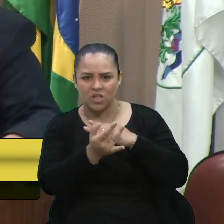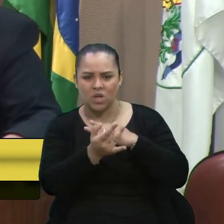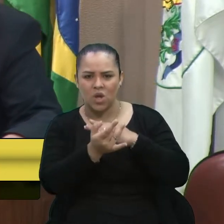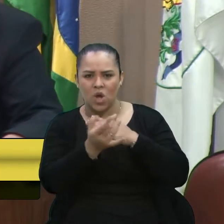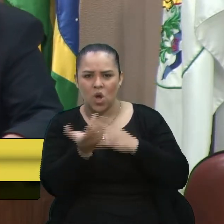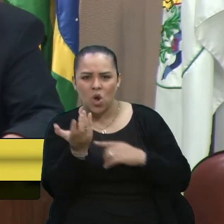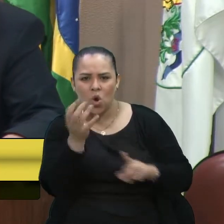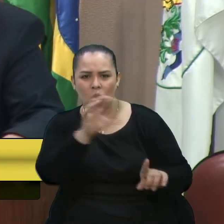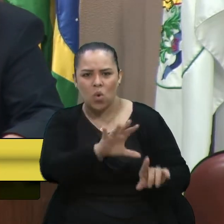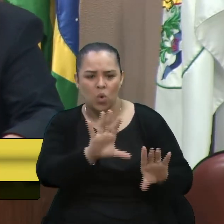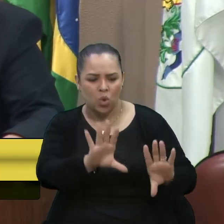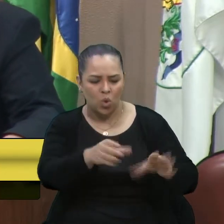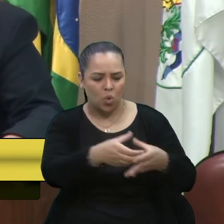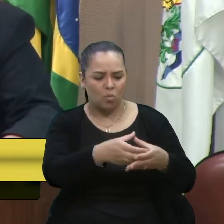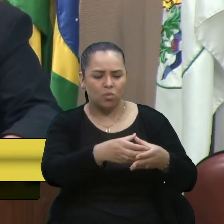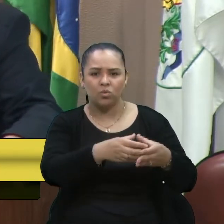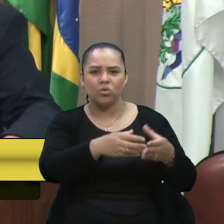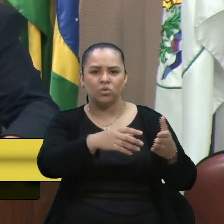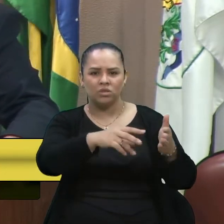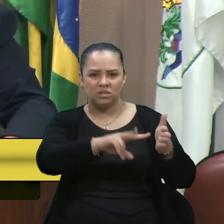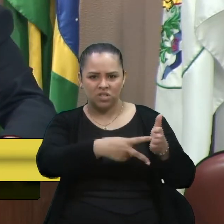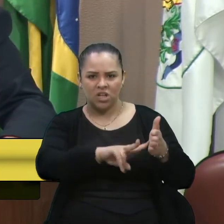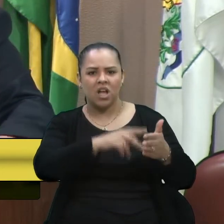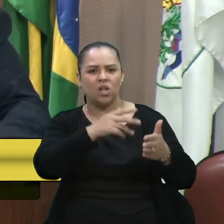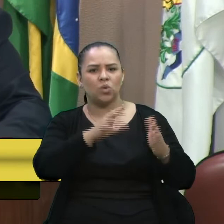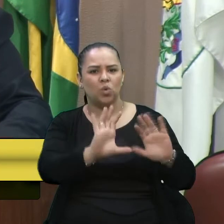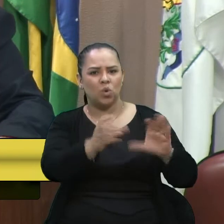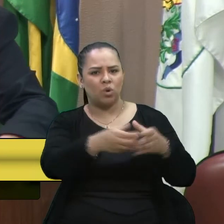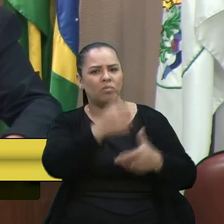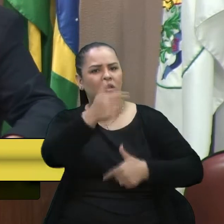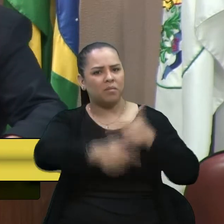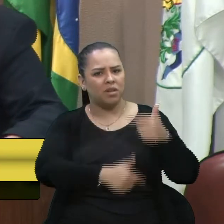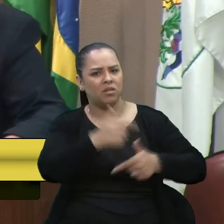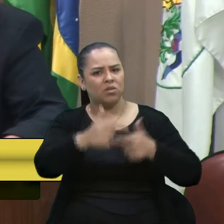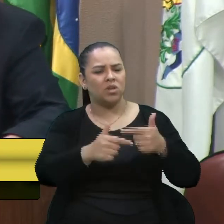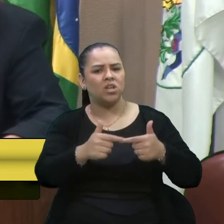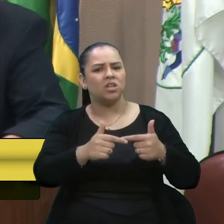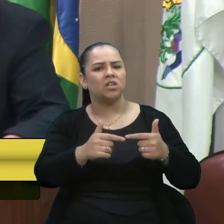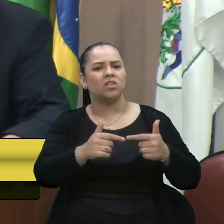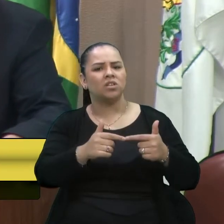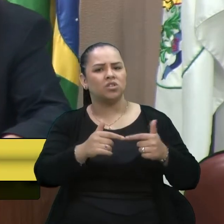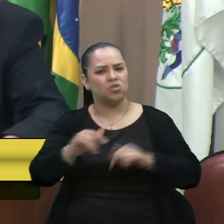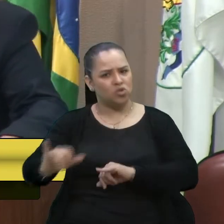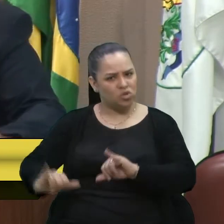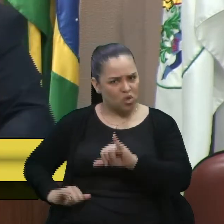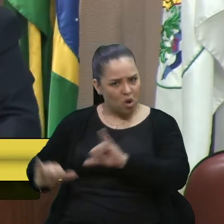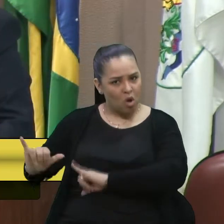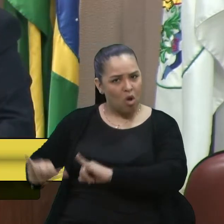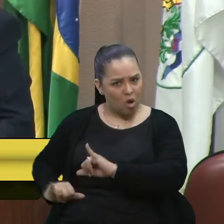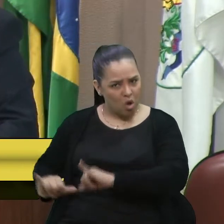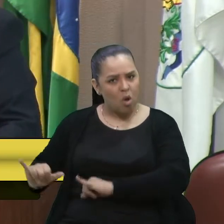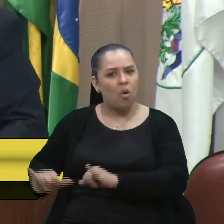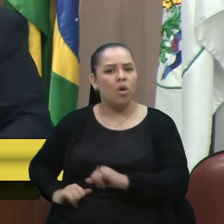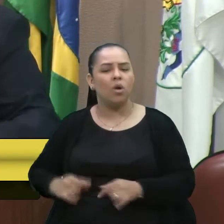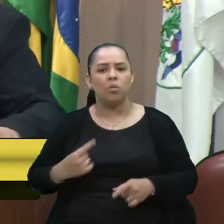trabalhadora, uma classe que vem sofrendo tanto, né? Então, eu quero dizer que, quando vi